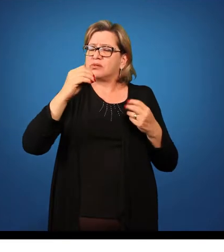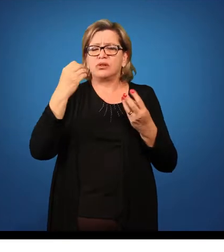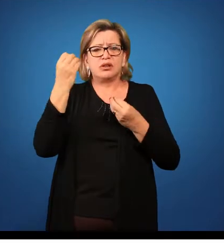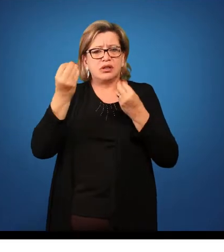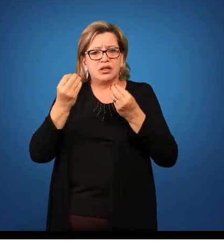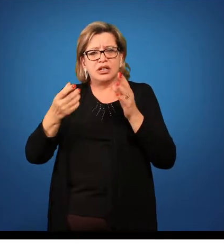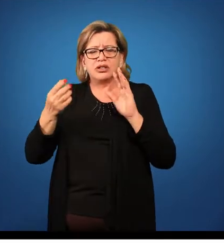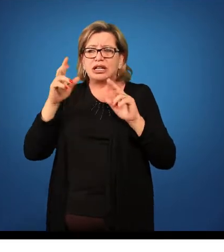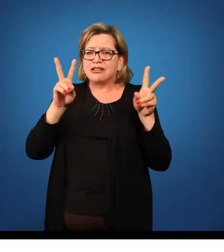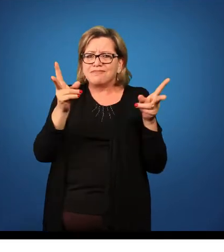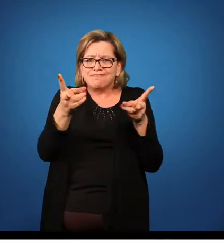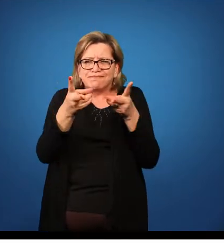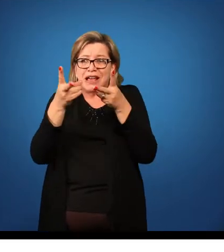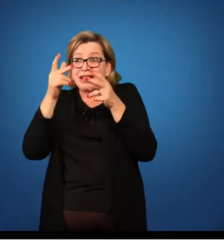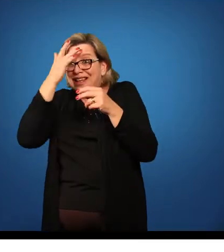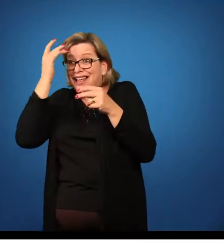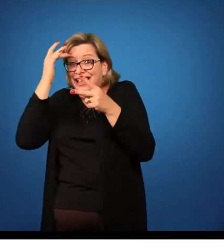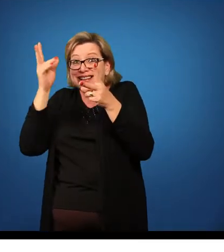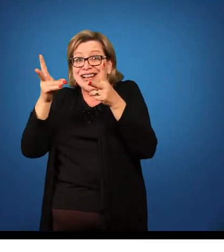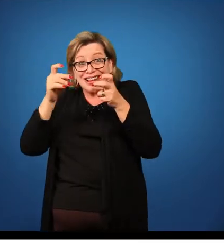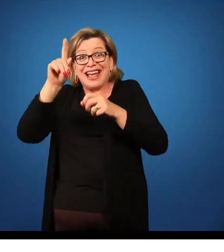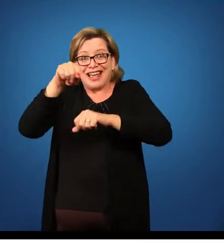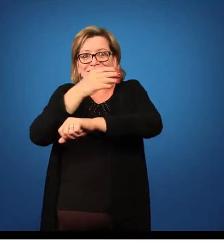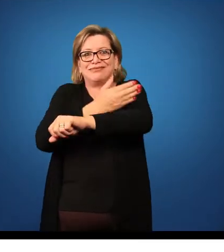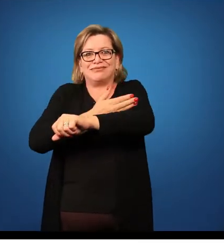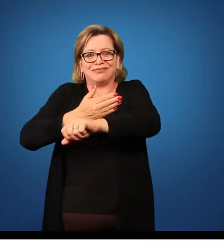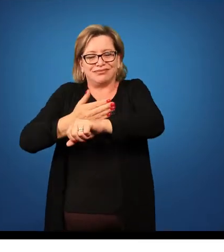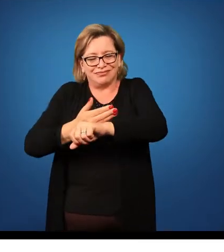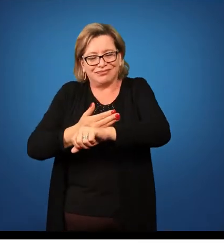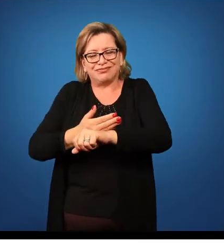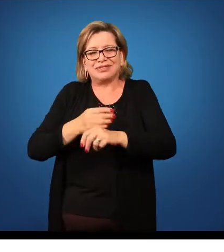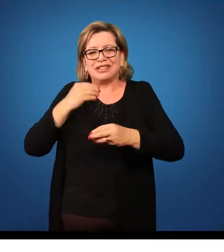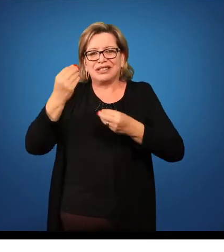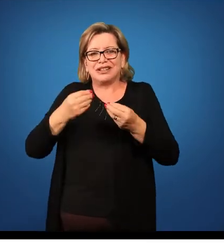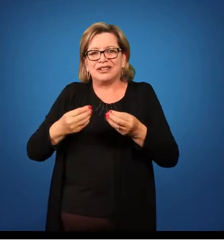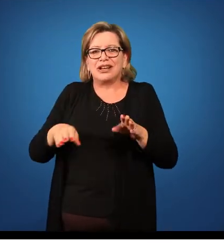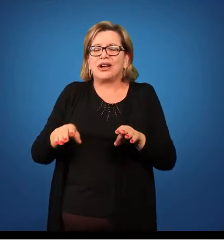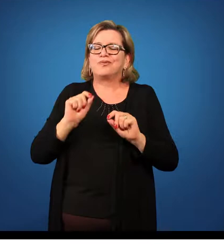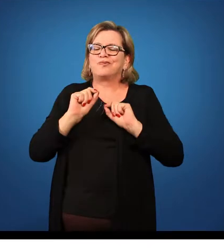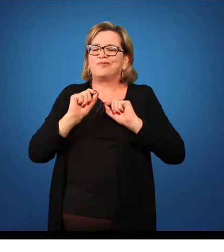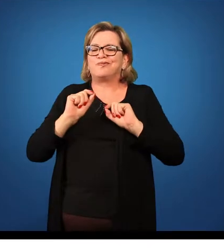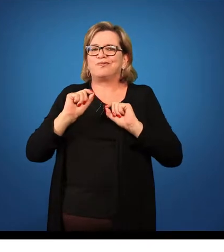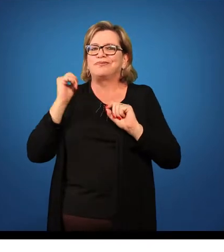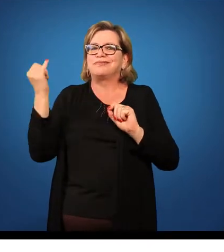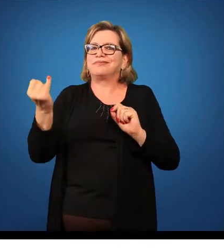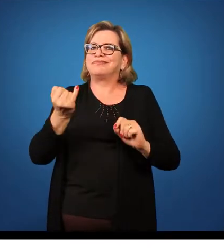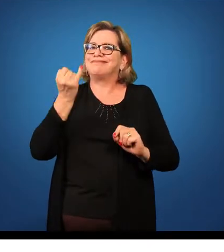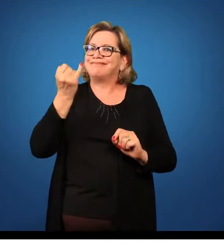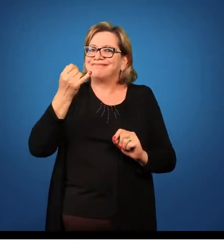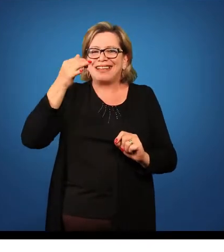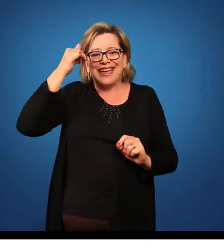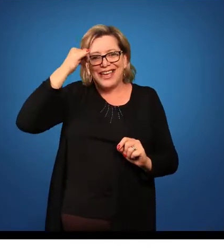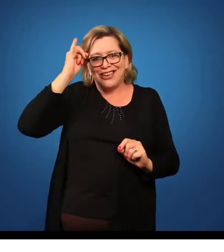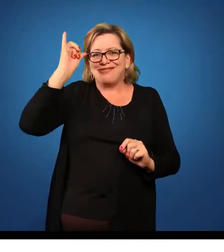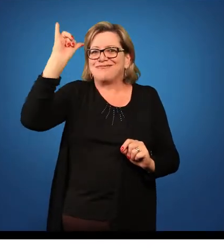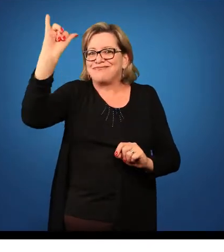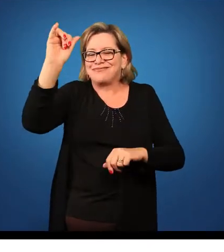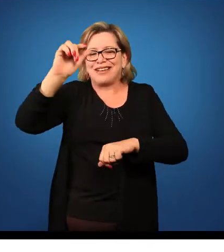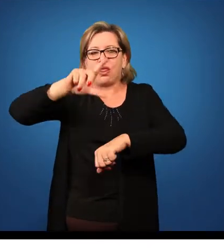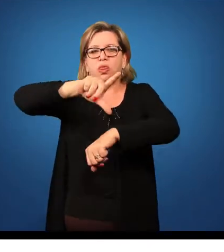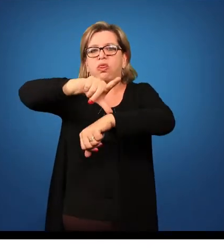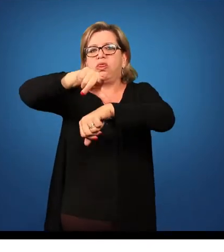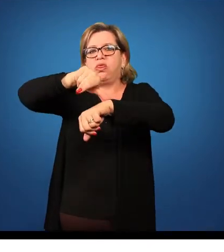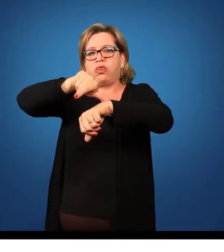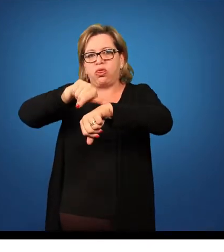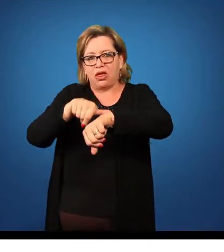estagiário e também é uma forma respeitosa de você se vestir. Evite chegar atrasado. Então isso é muito importante. Quando vai iniciar as